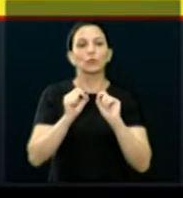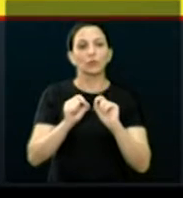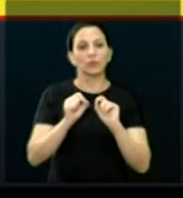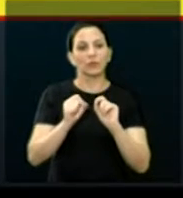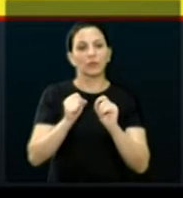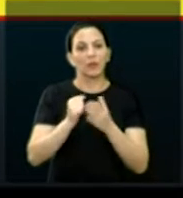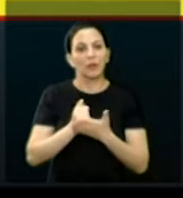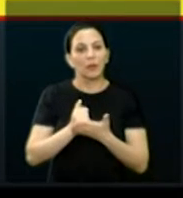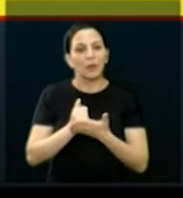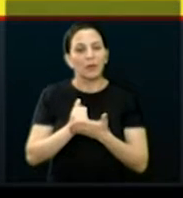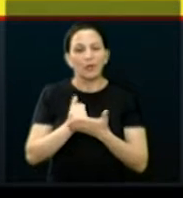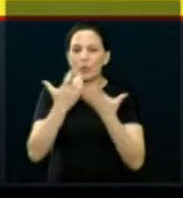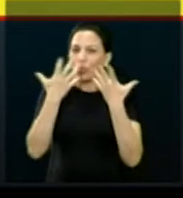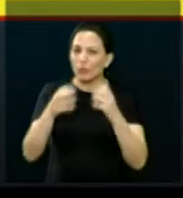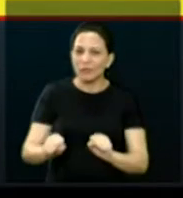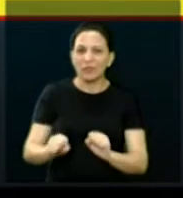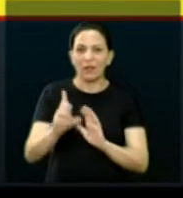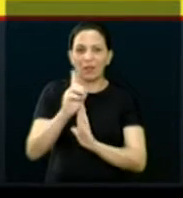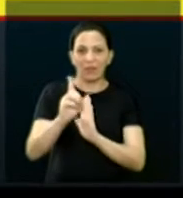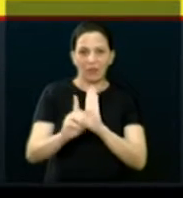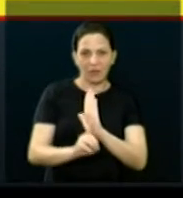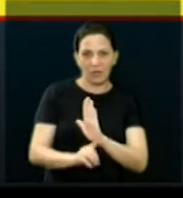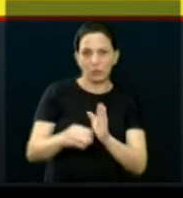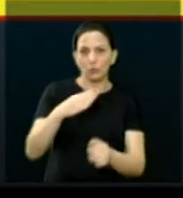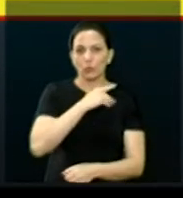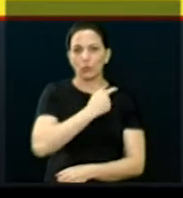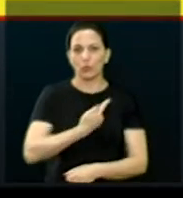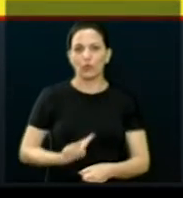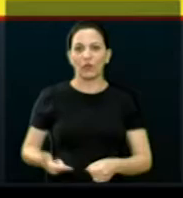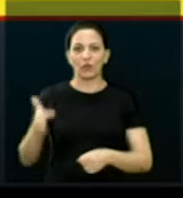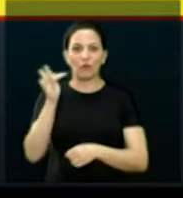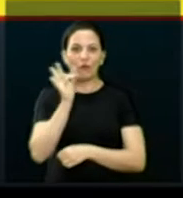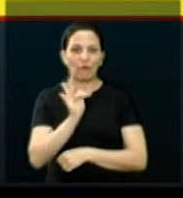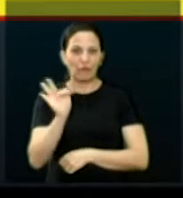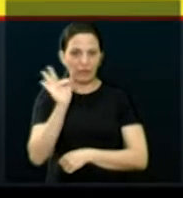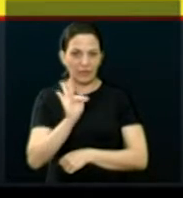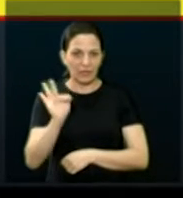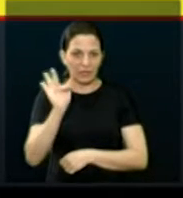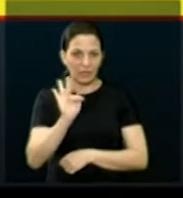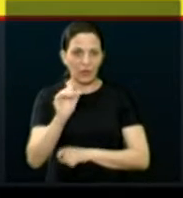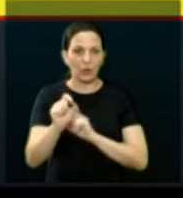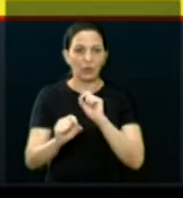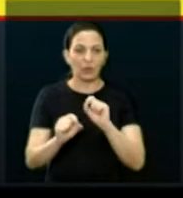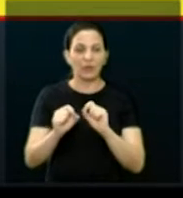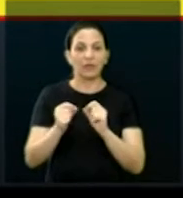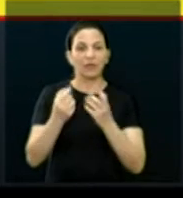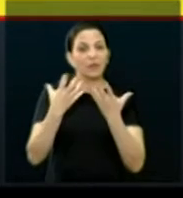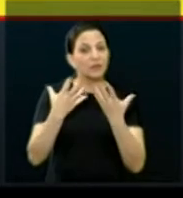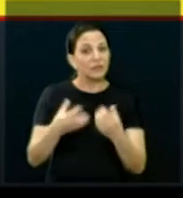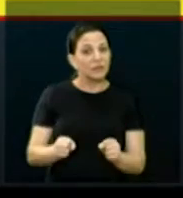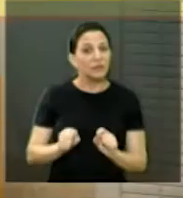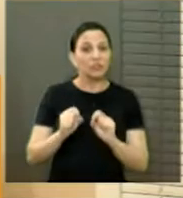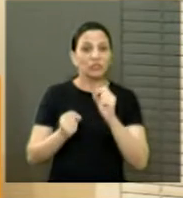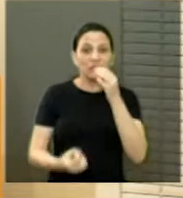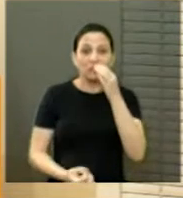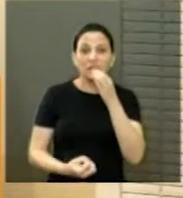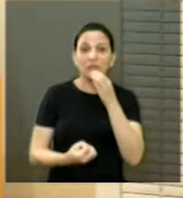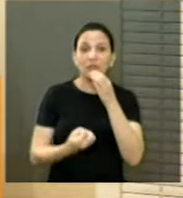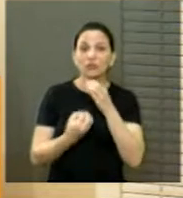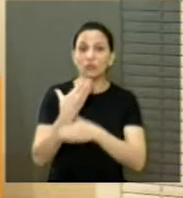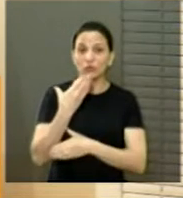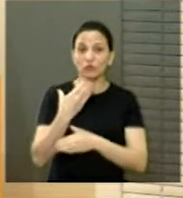repúdio, um decreto do governo federal, permitindo que se instale